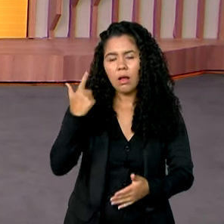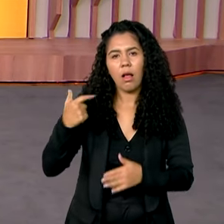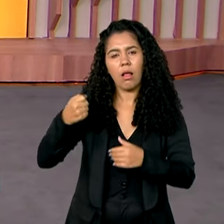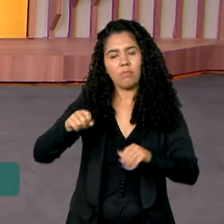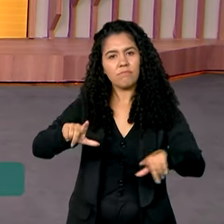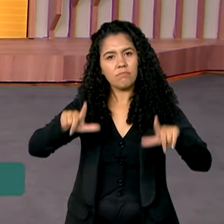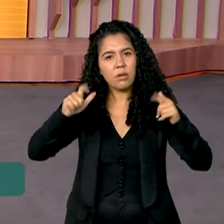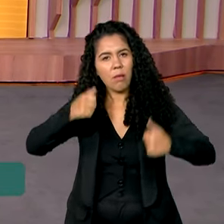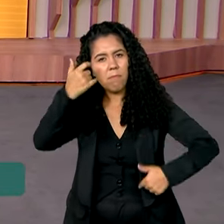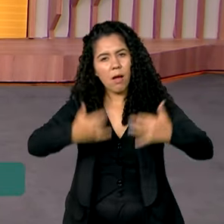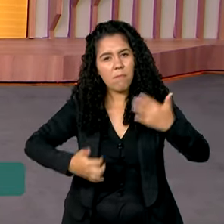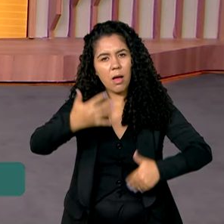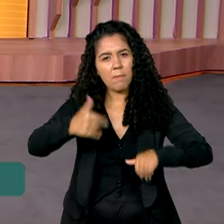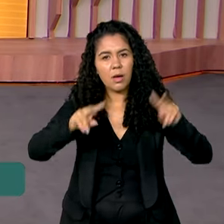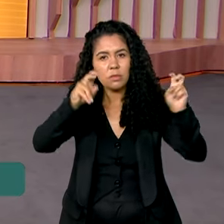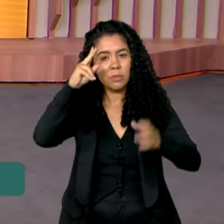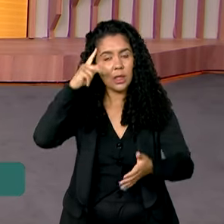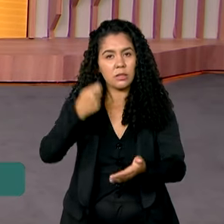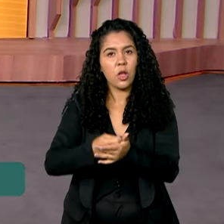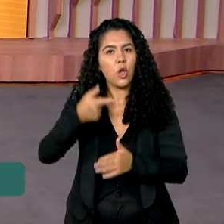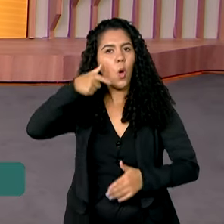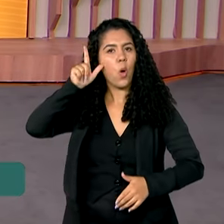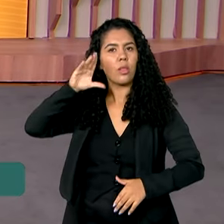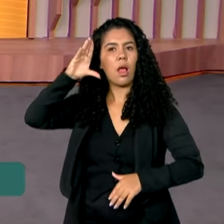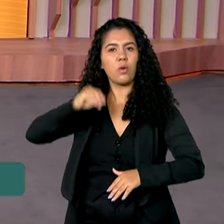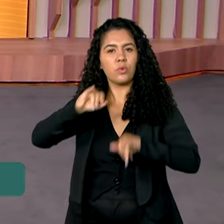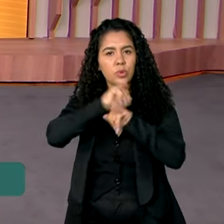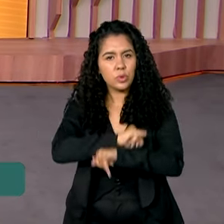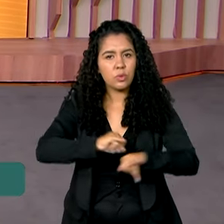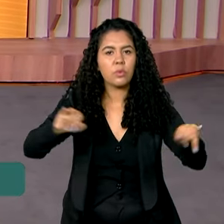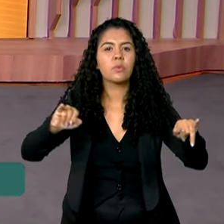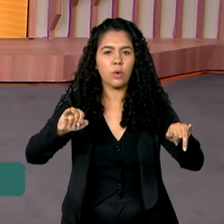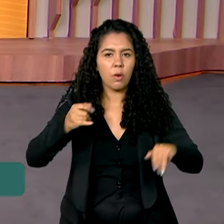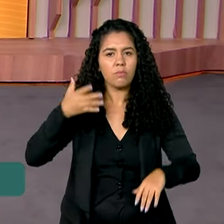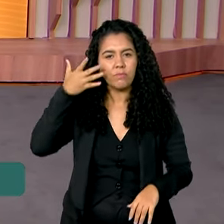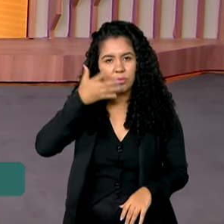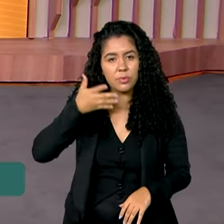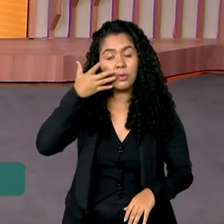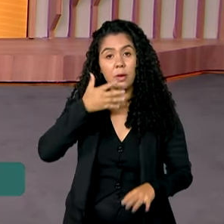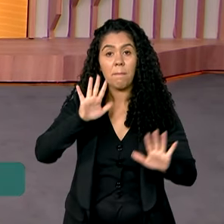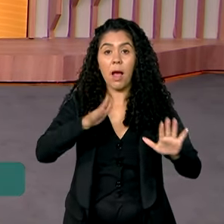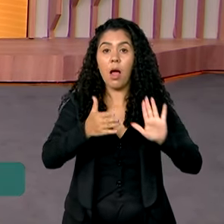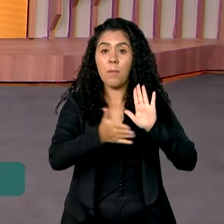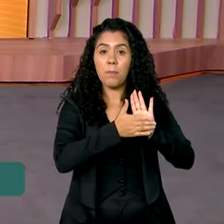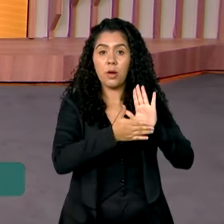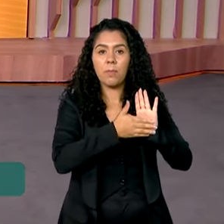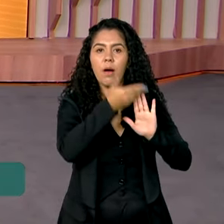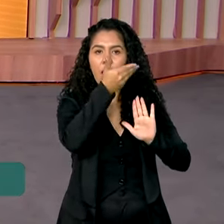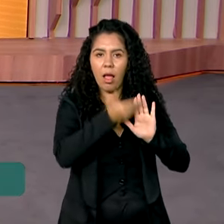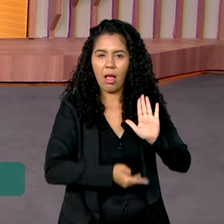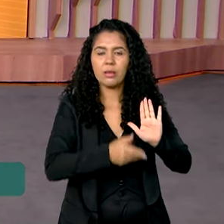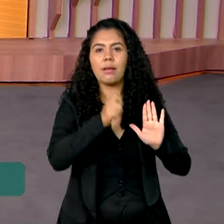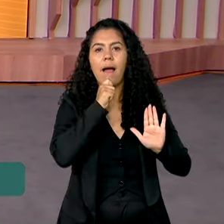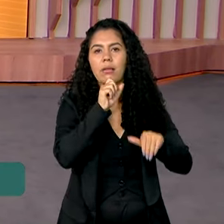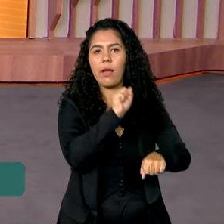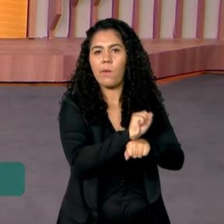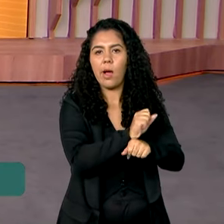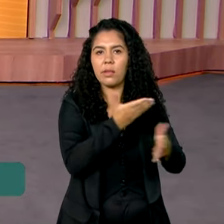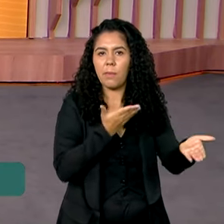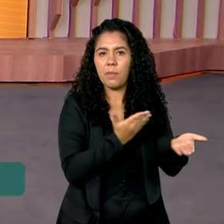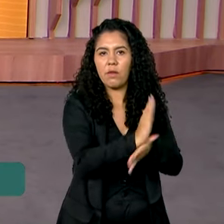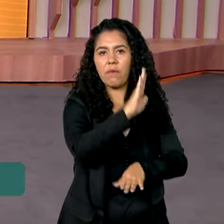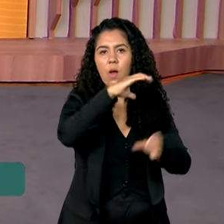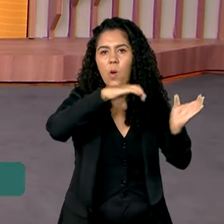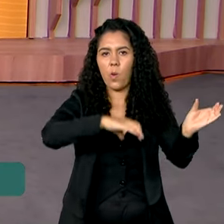econômicas anunciadas ontem à noite neste pronunciamento. A proposta, que ainda precisa ser aprovada no Congresso